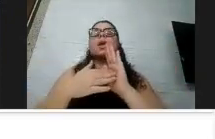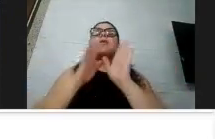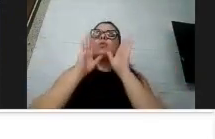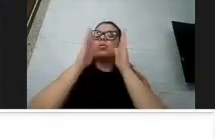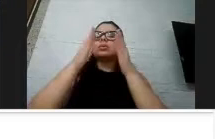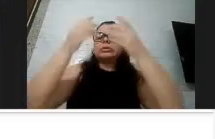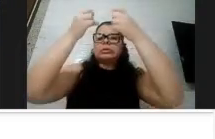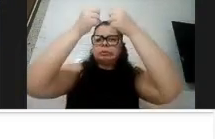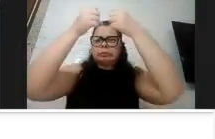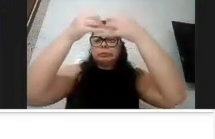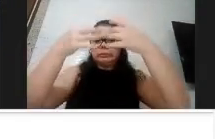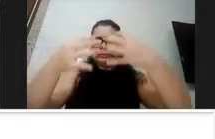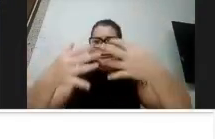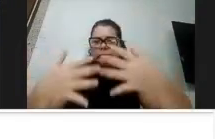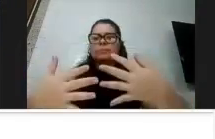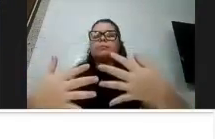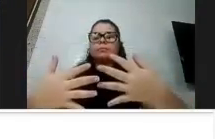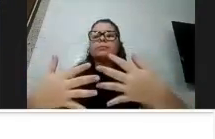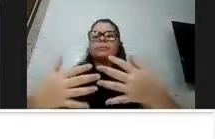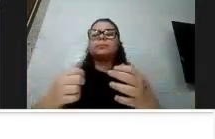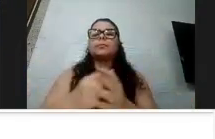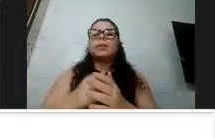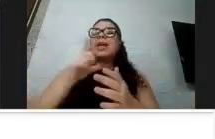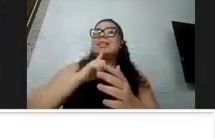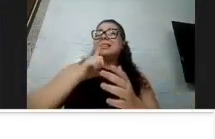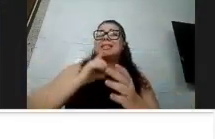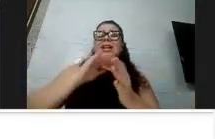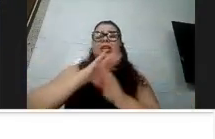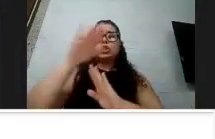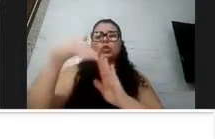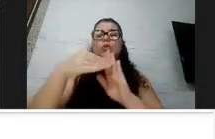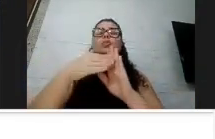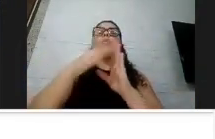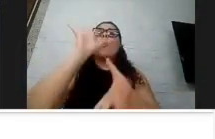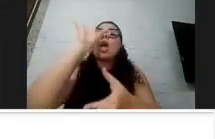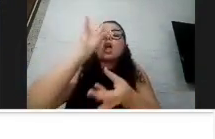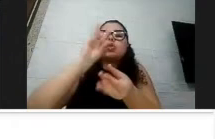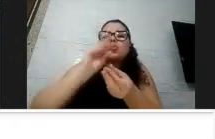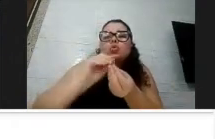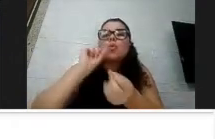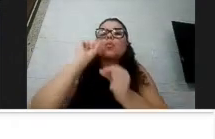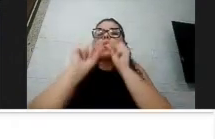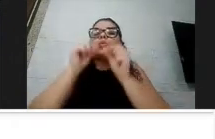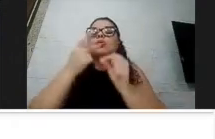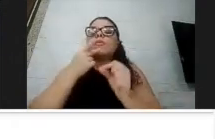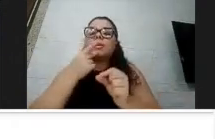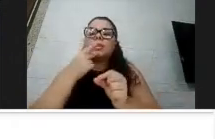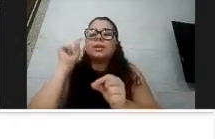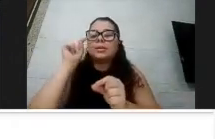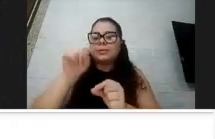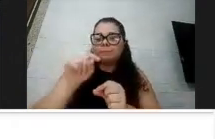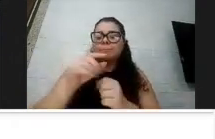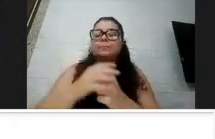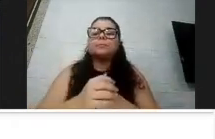gerais. Um resumão disso também que eu estou falando aqui. Na verdade, não. Um resumão é agora. E aqui vai estar explicando